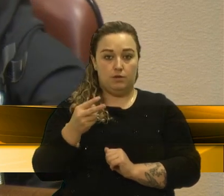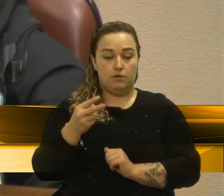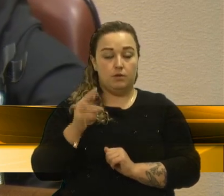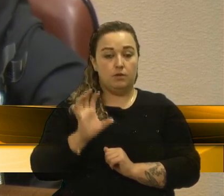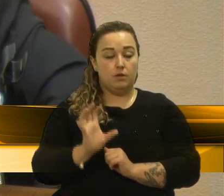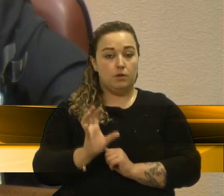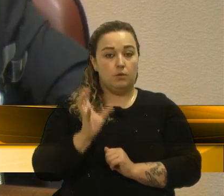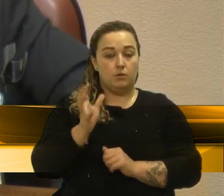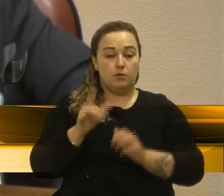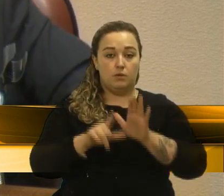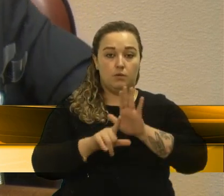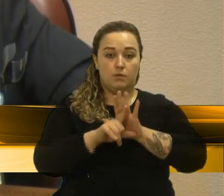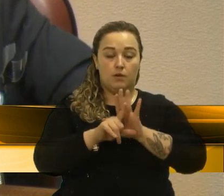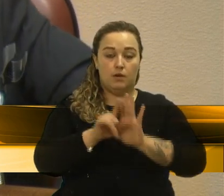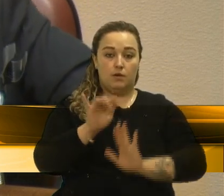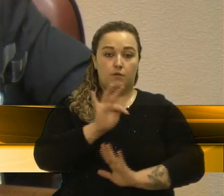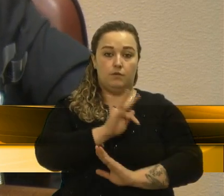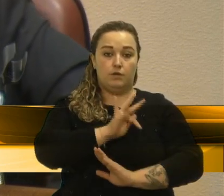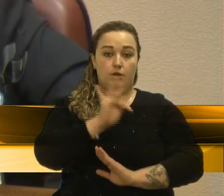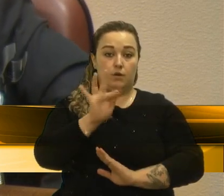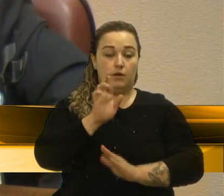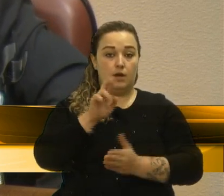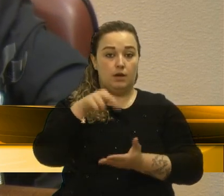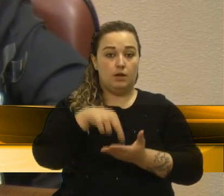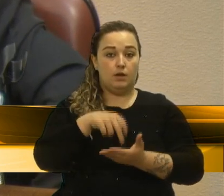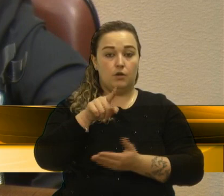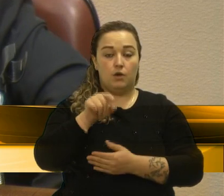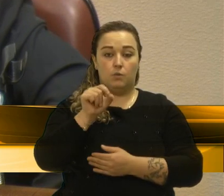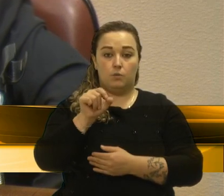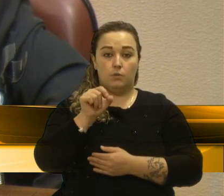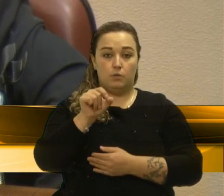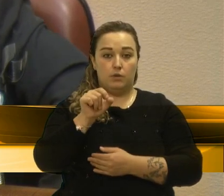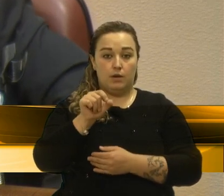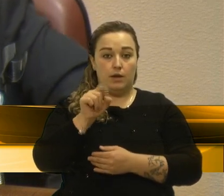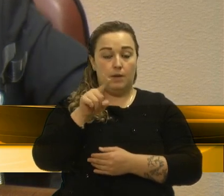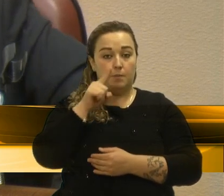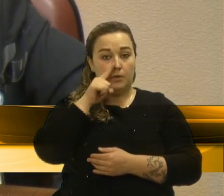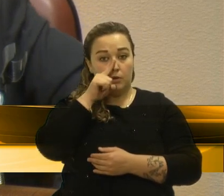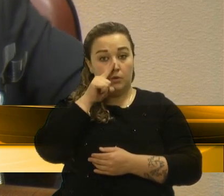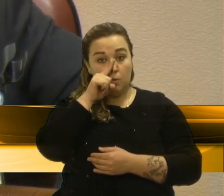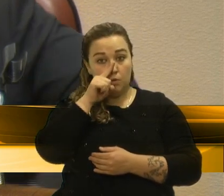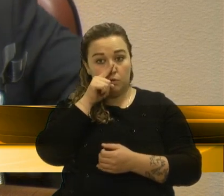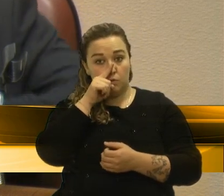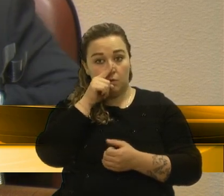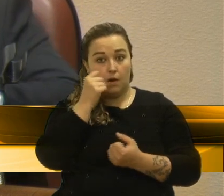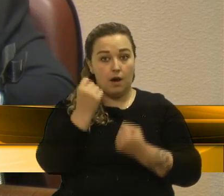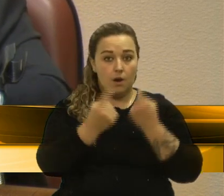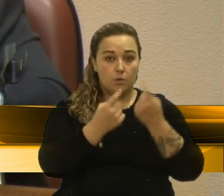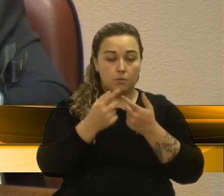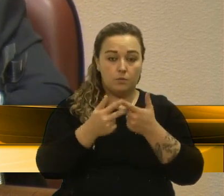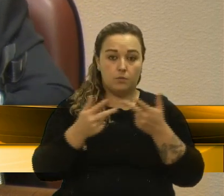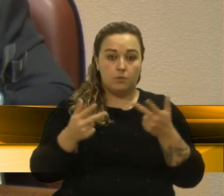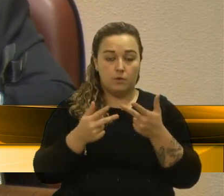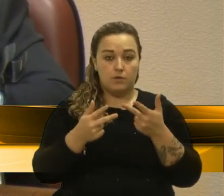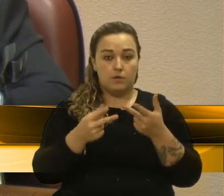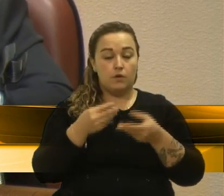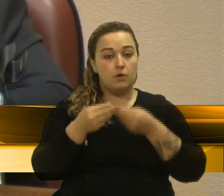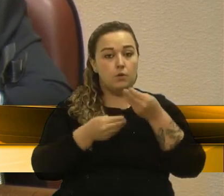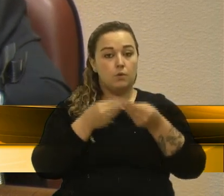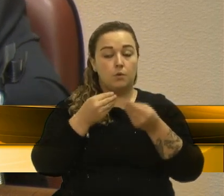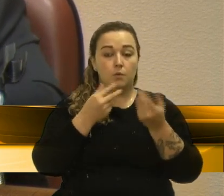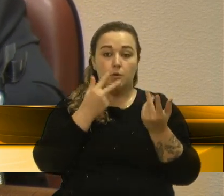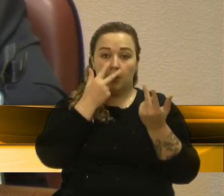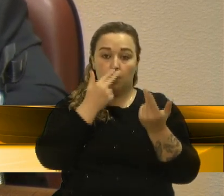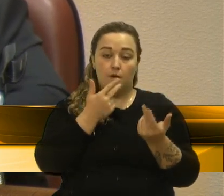pela lei federal, ela, na realidade, ela coloca, sim, em risco alguns aspectos. E como a Constituição mesmo fala,